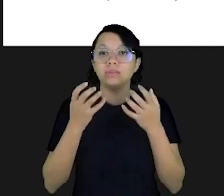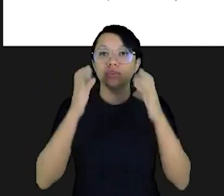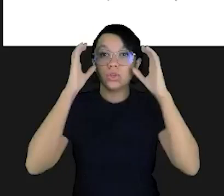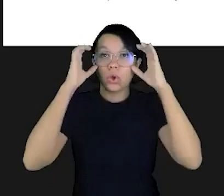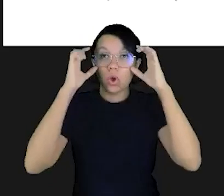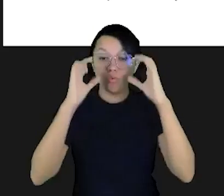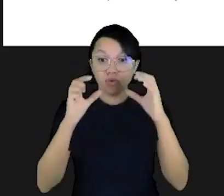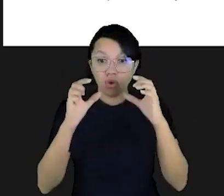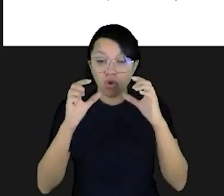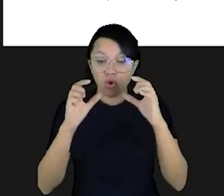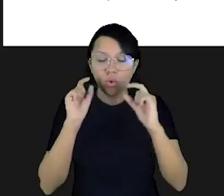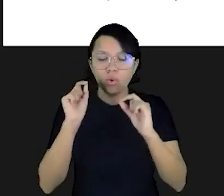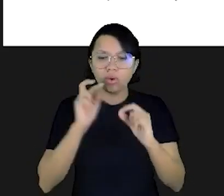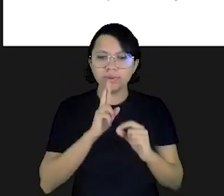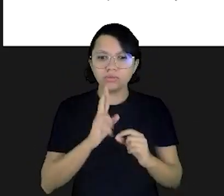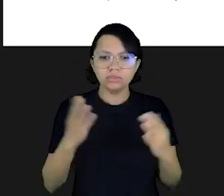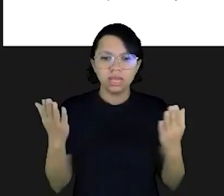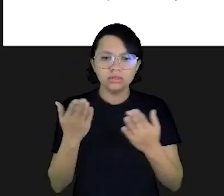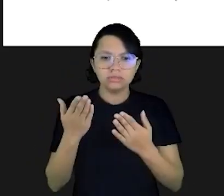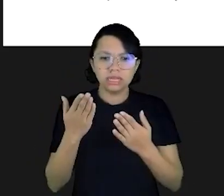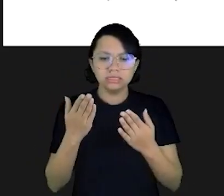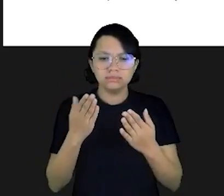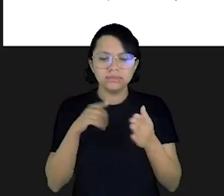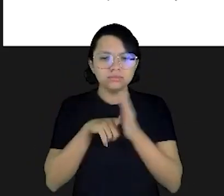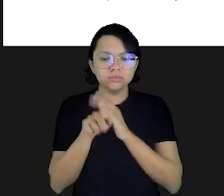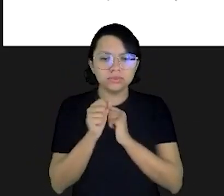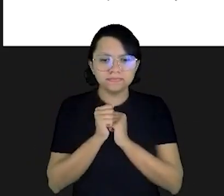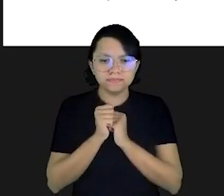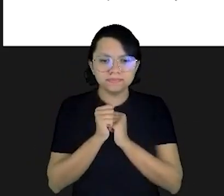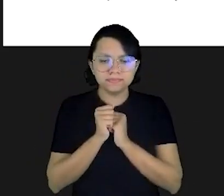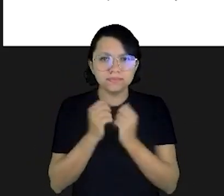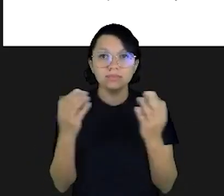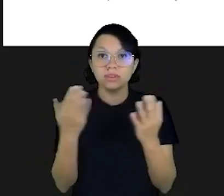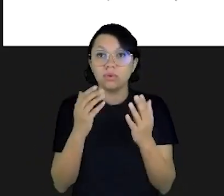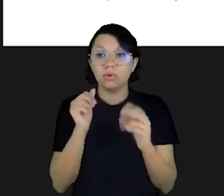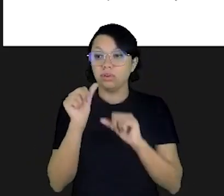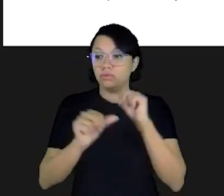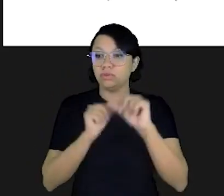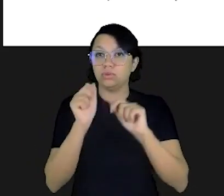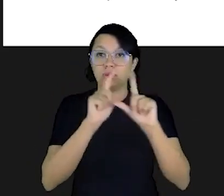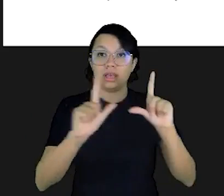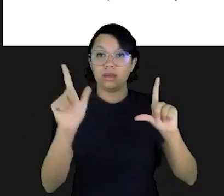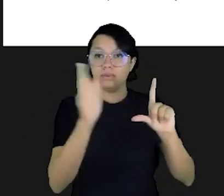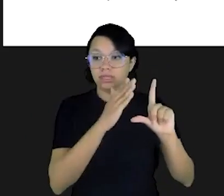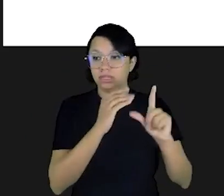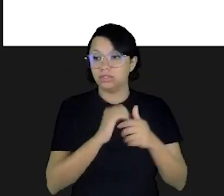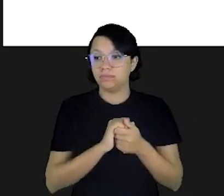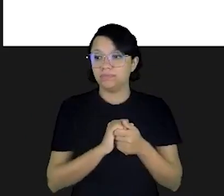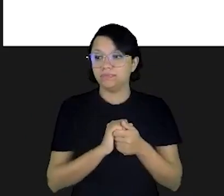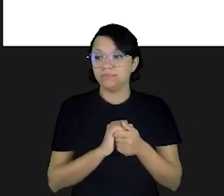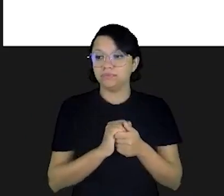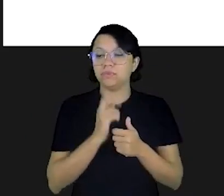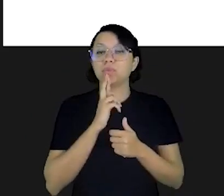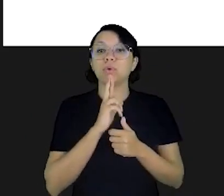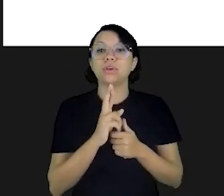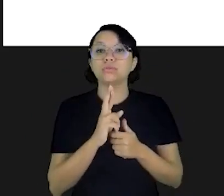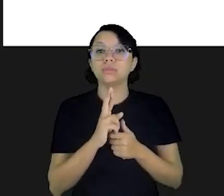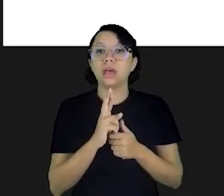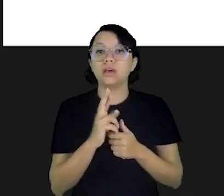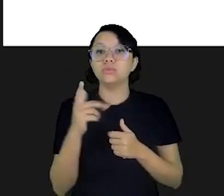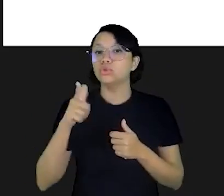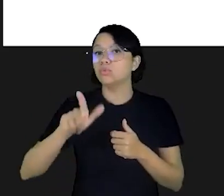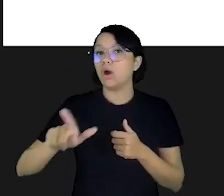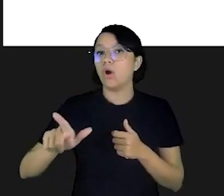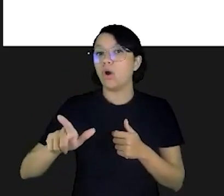concentrem. Qual é o resultado dessa operação? E agora eu vou mudar o slide e vou pedir para vocês fazerem o resultado de uma